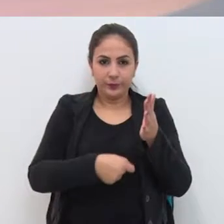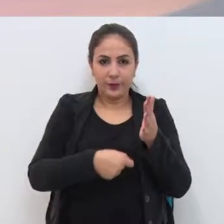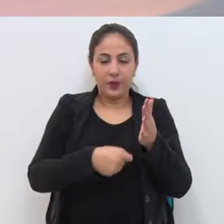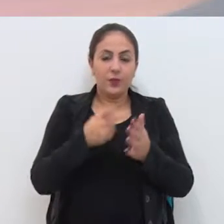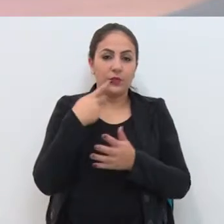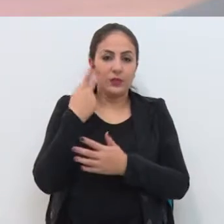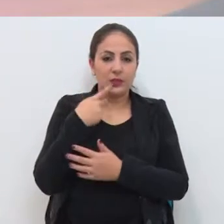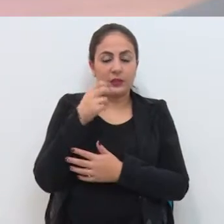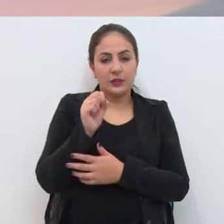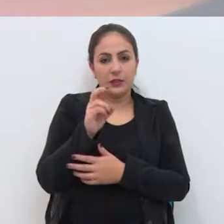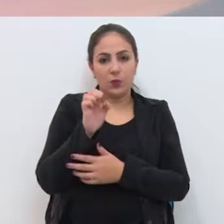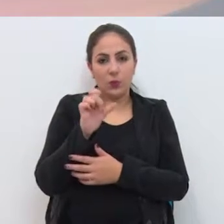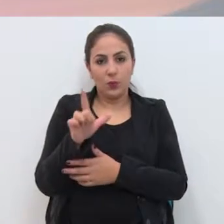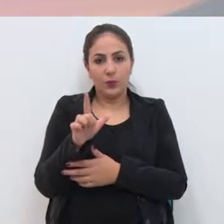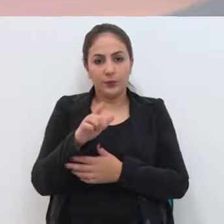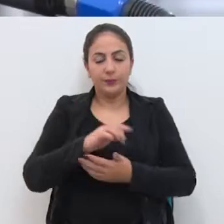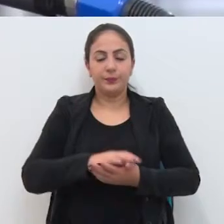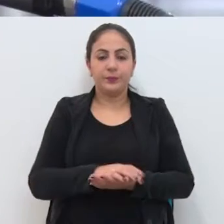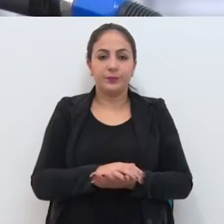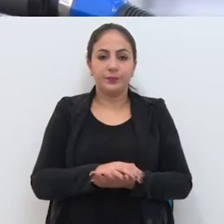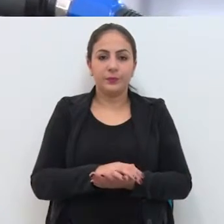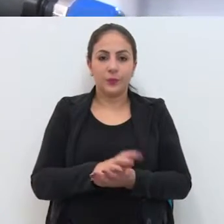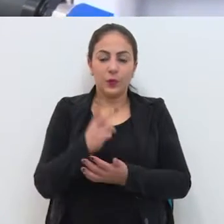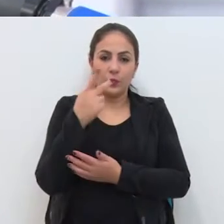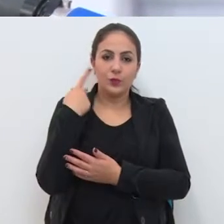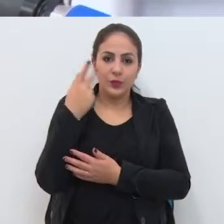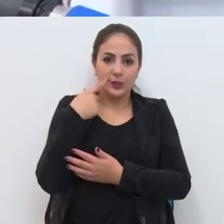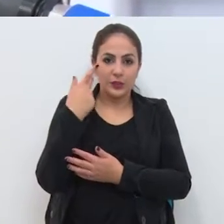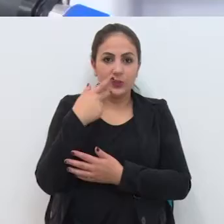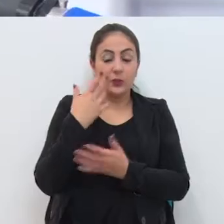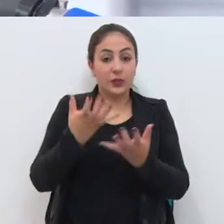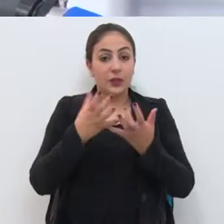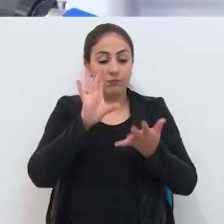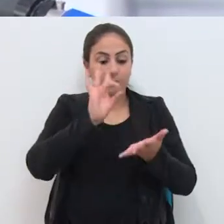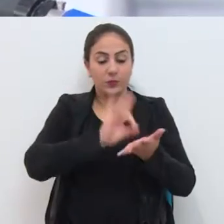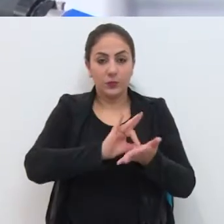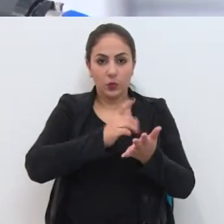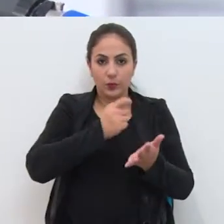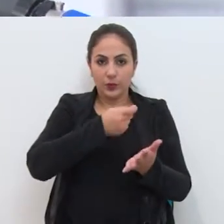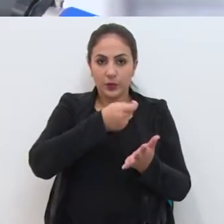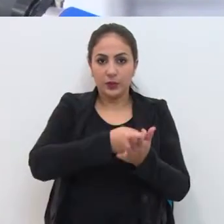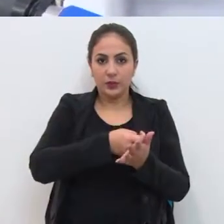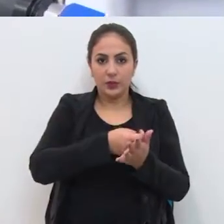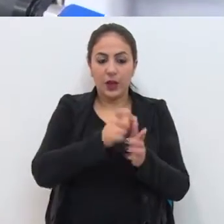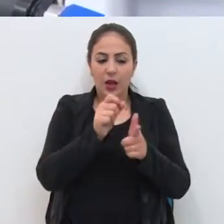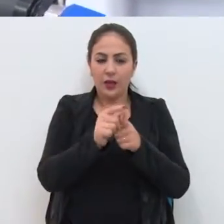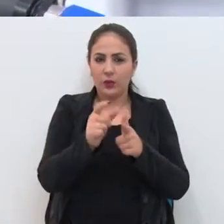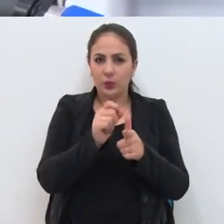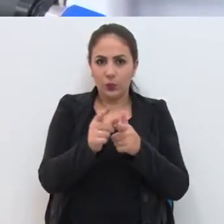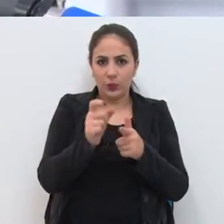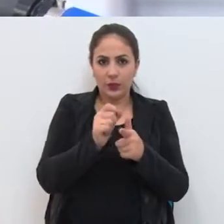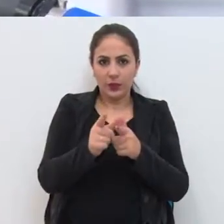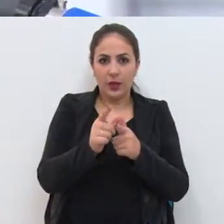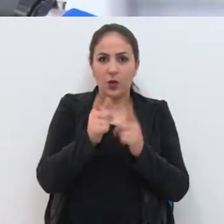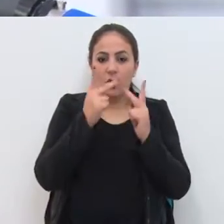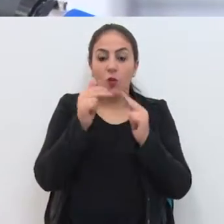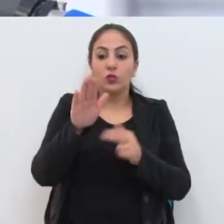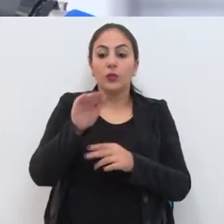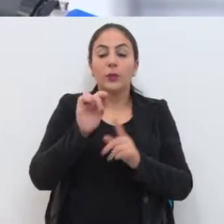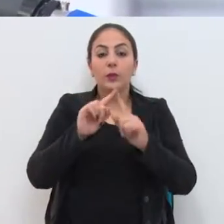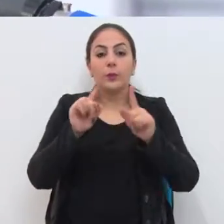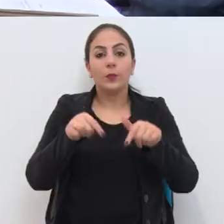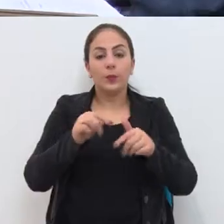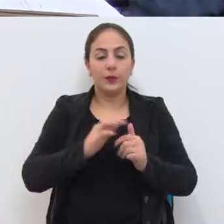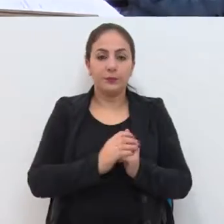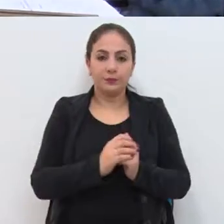matéria é o vereador Saul Spinelli O socialista quer instituir a obrigatoriedade dos aluguéis mediante chamada